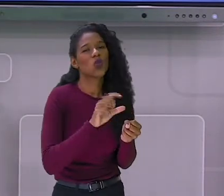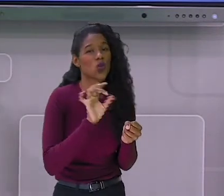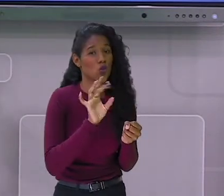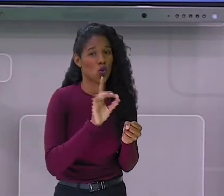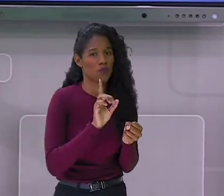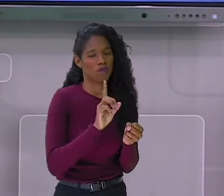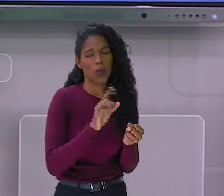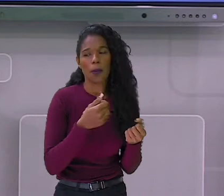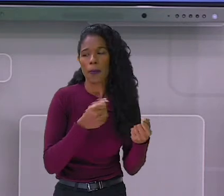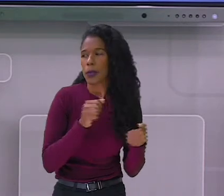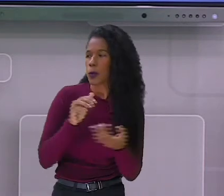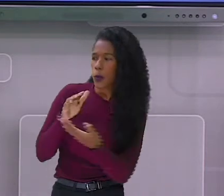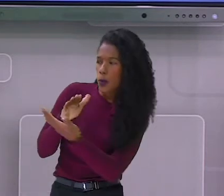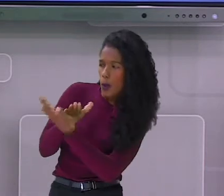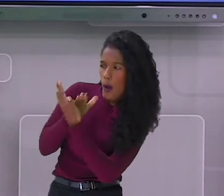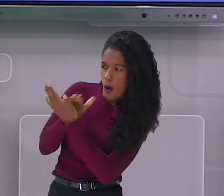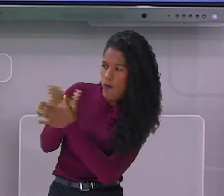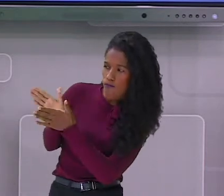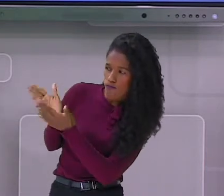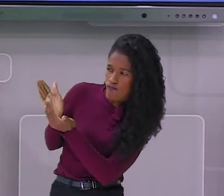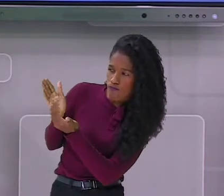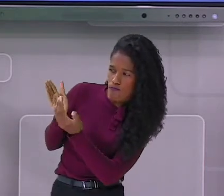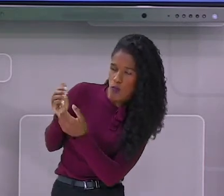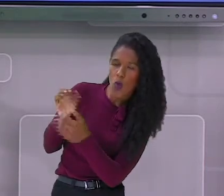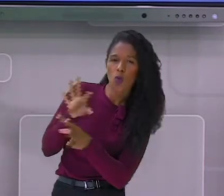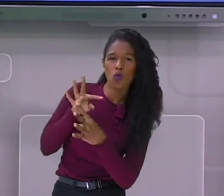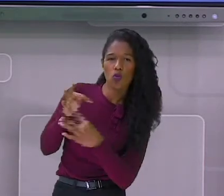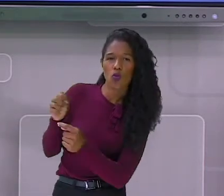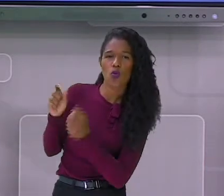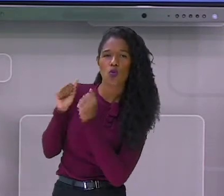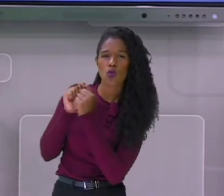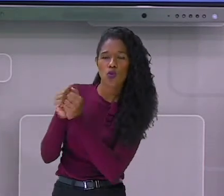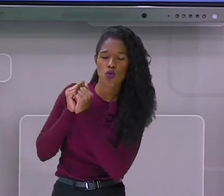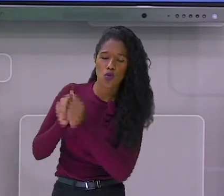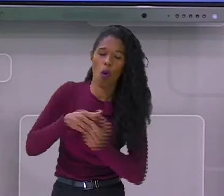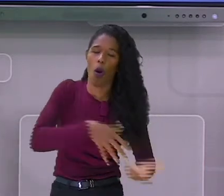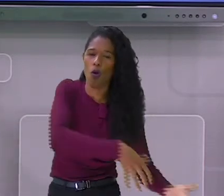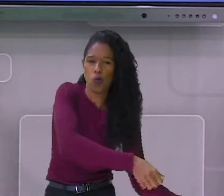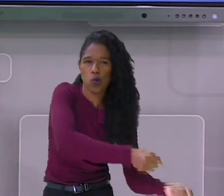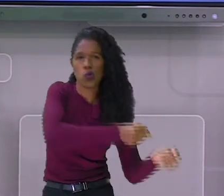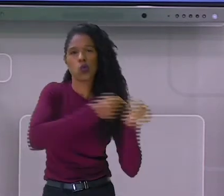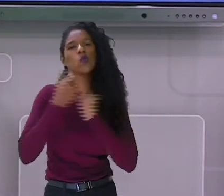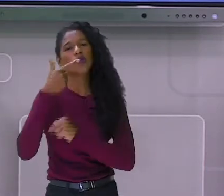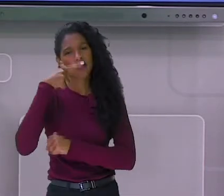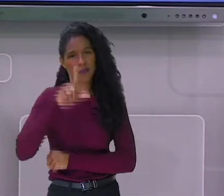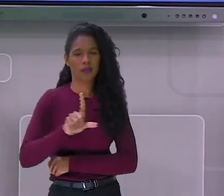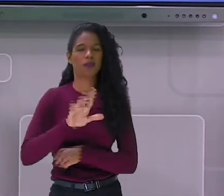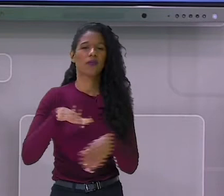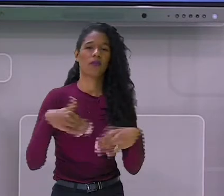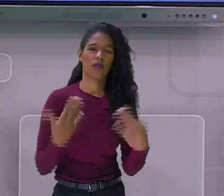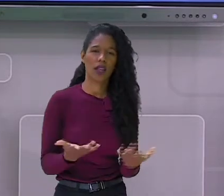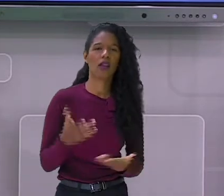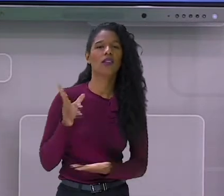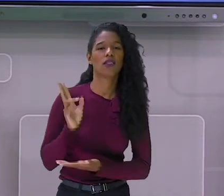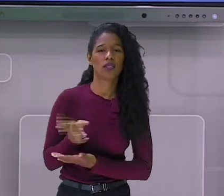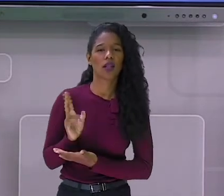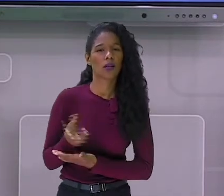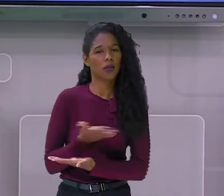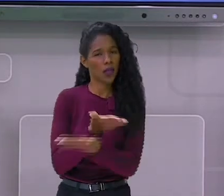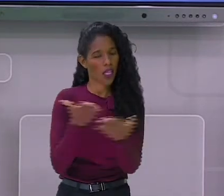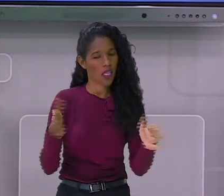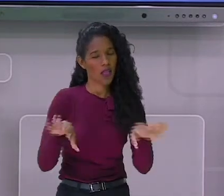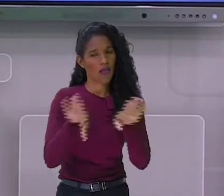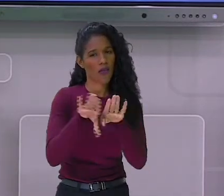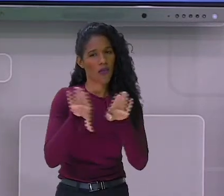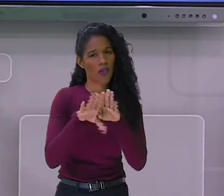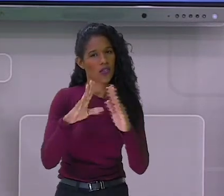E todos juntos conseguiram arrancar o rabanete. A mesma coisa aí com vocês